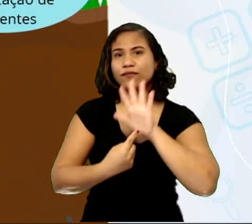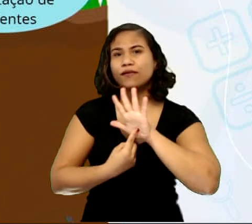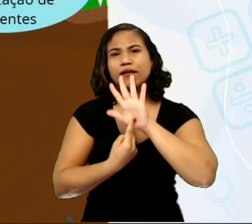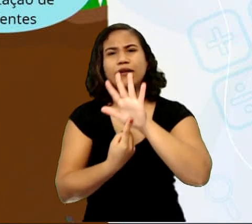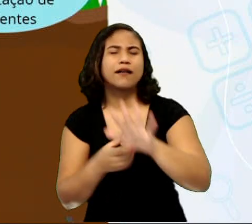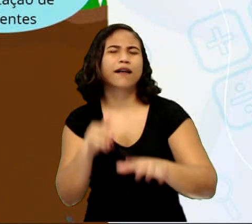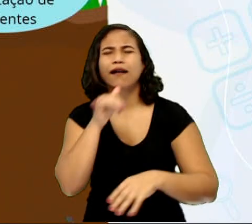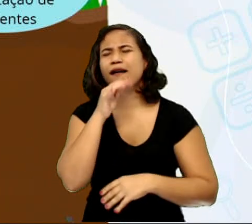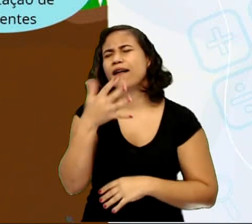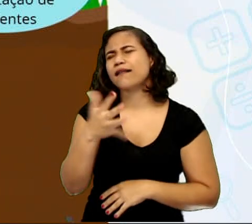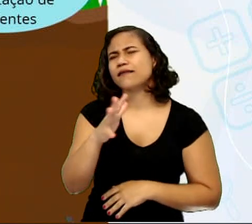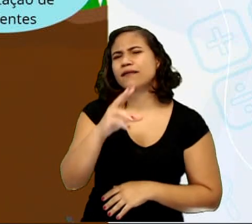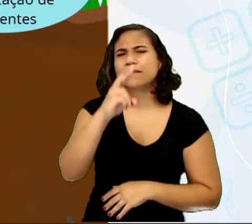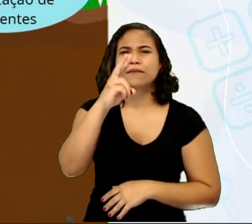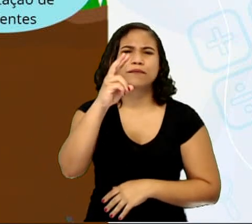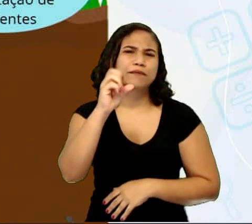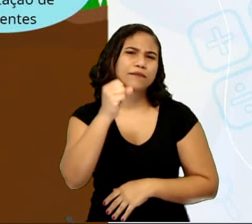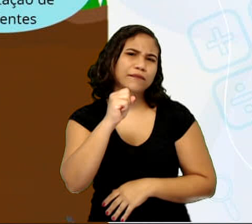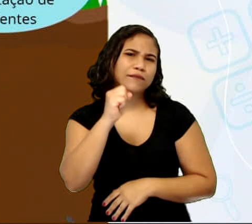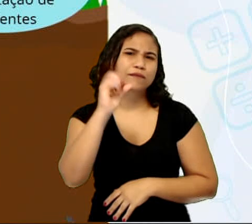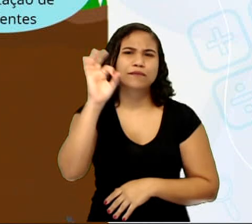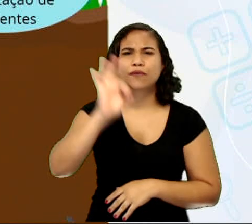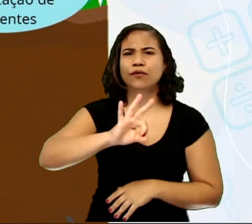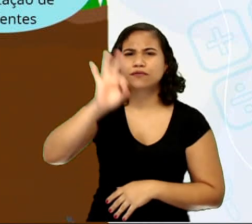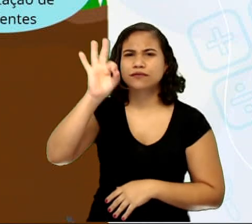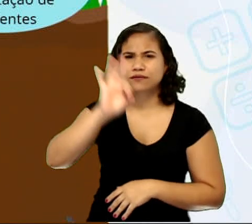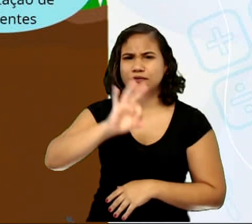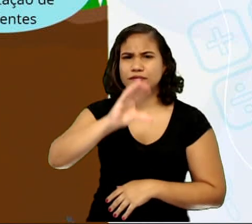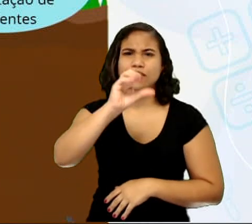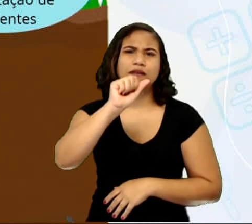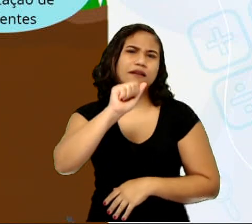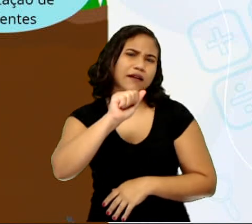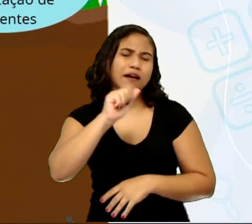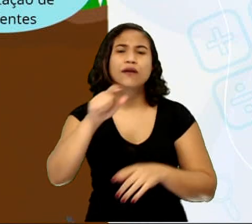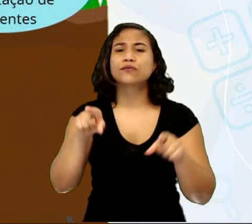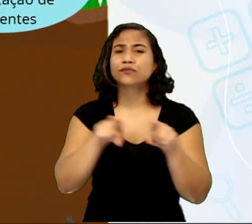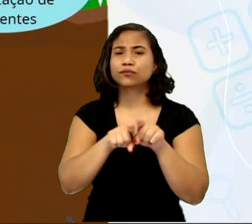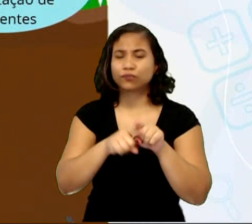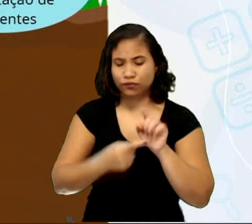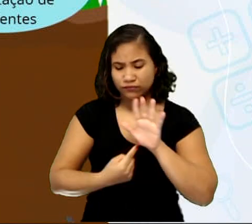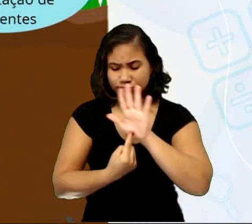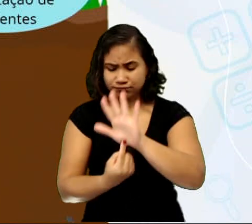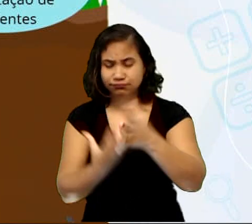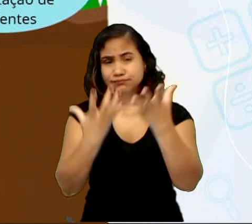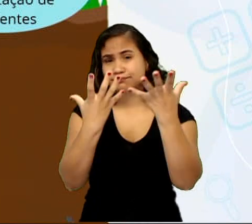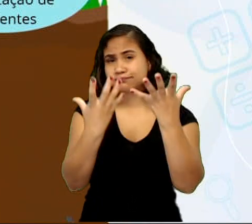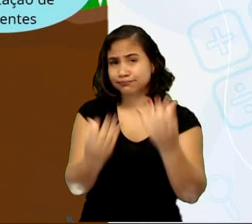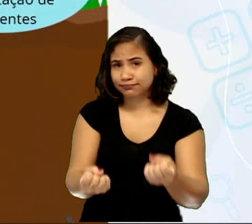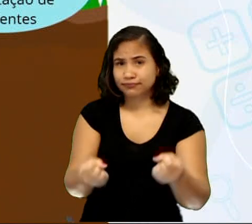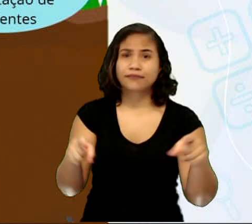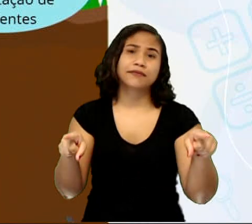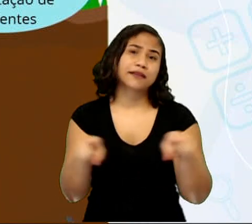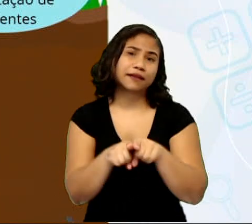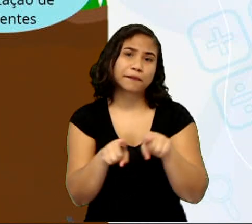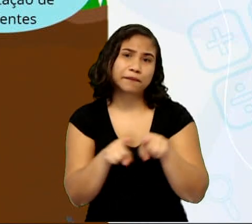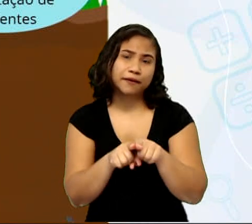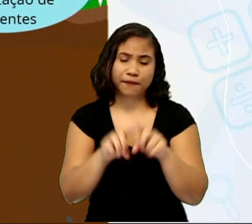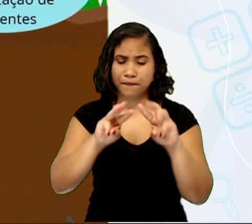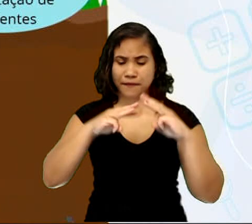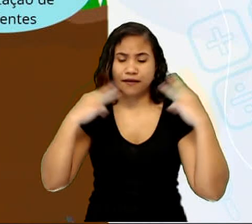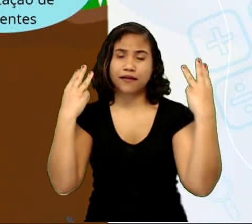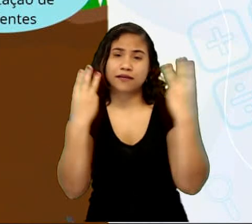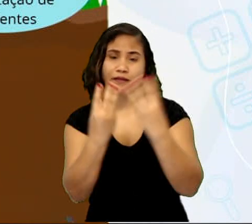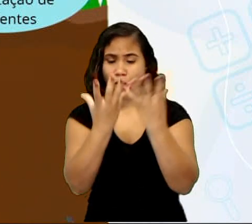de 58% do carbono na sua composição. A matéria orgânica acaba se